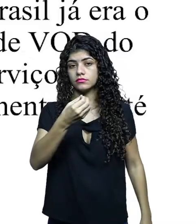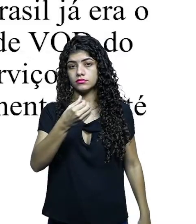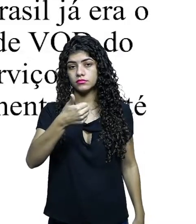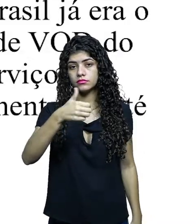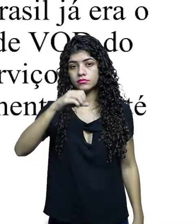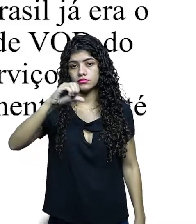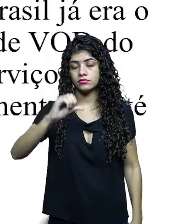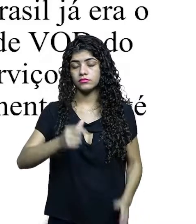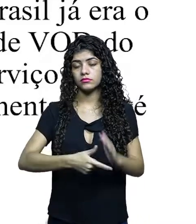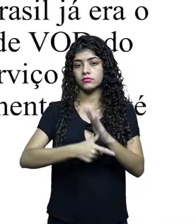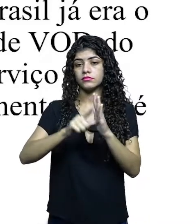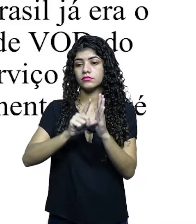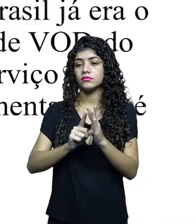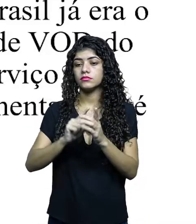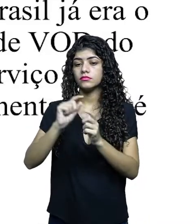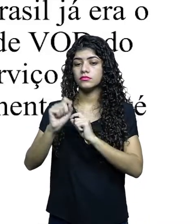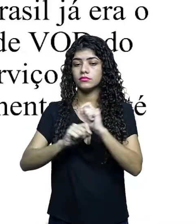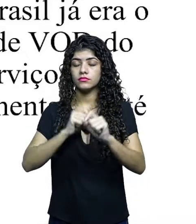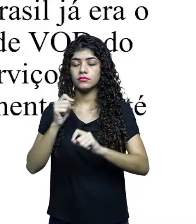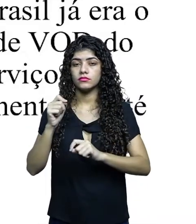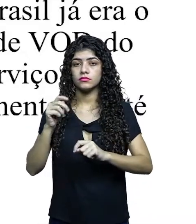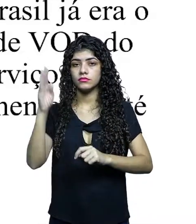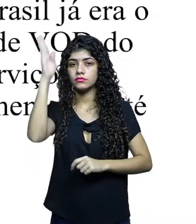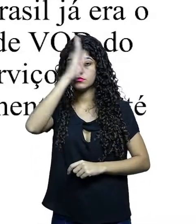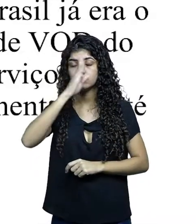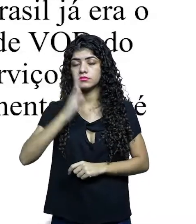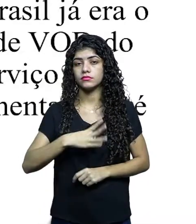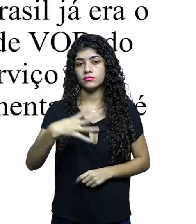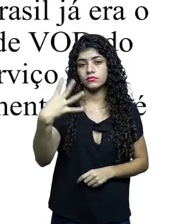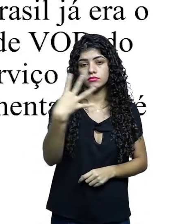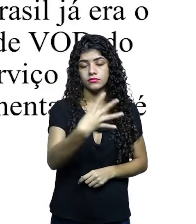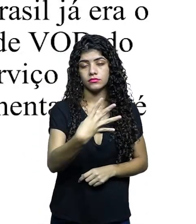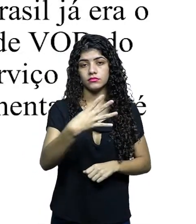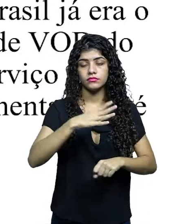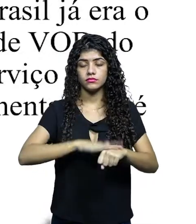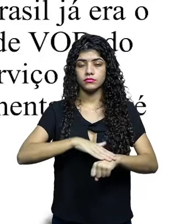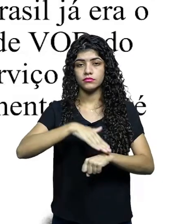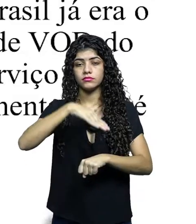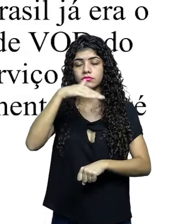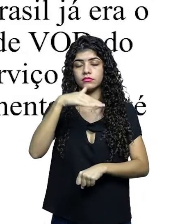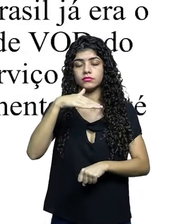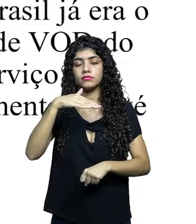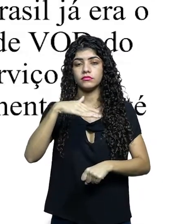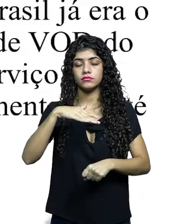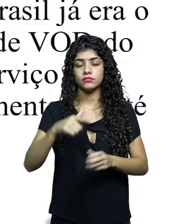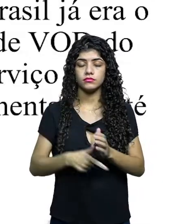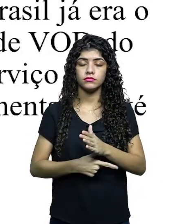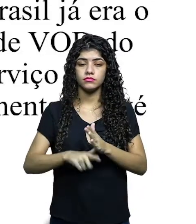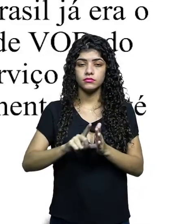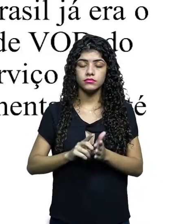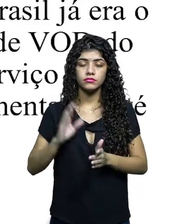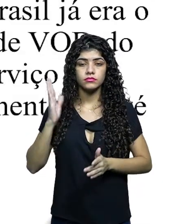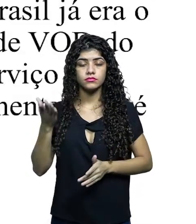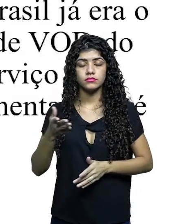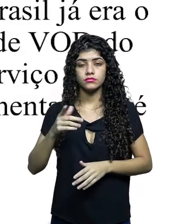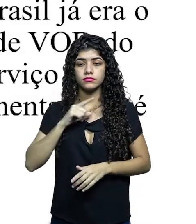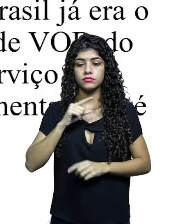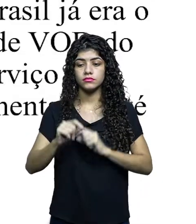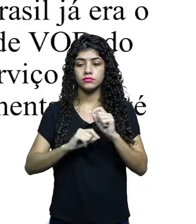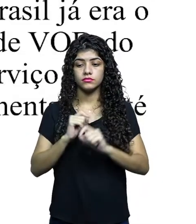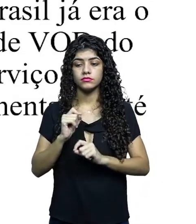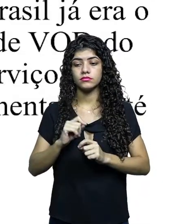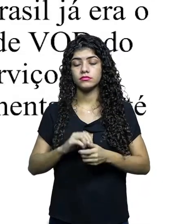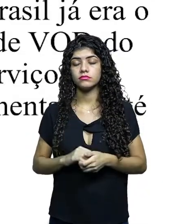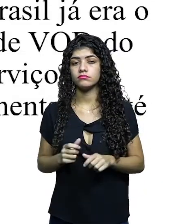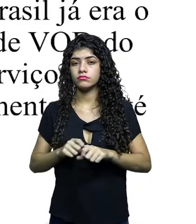Em 2019, antes da pandemia, o Brasil já era o quarto maior mercado de VOD do mundo, tá? Então, antes mesmo da pandemia, a gente já